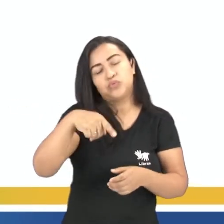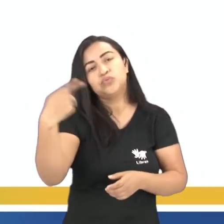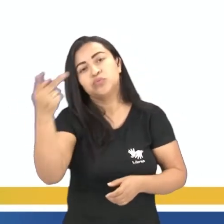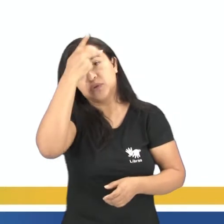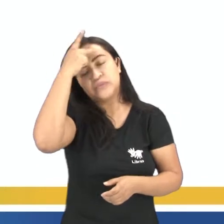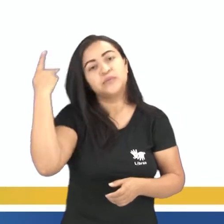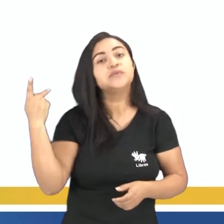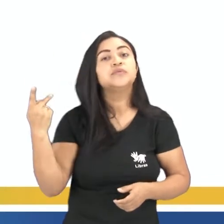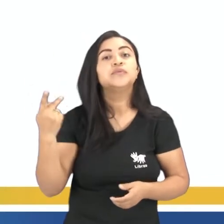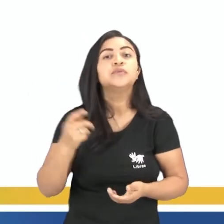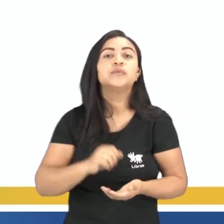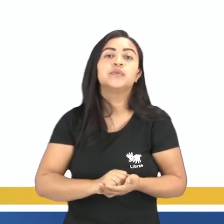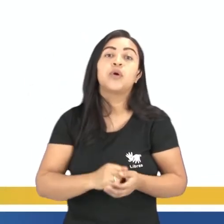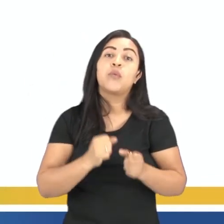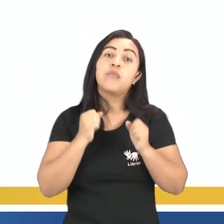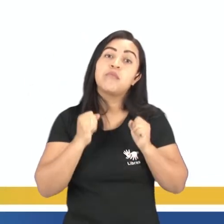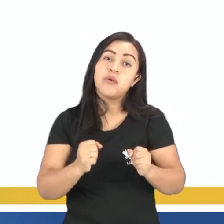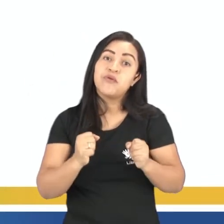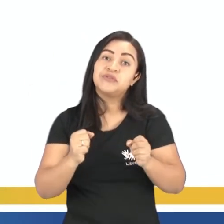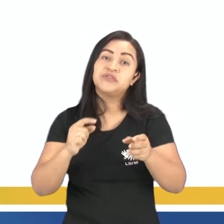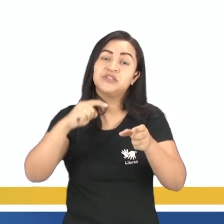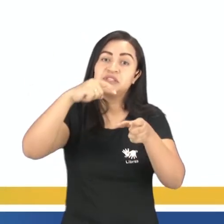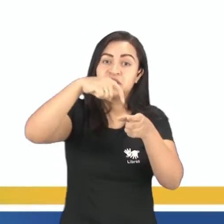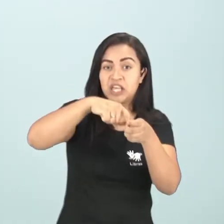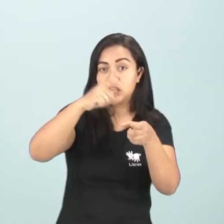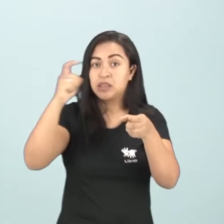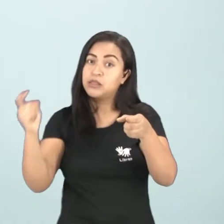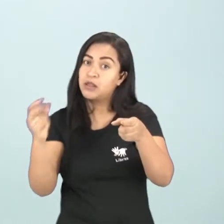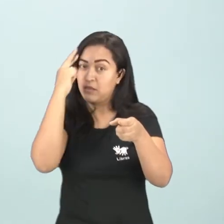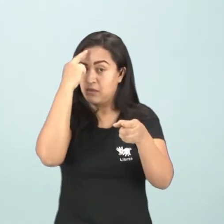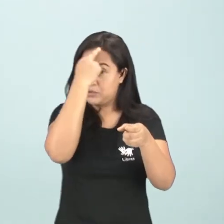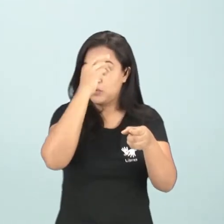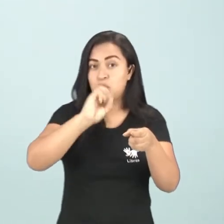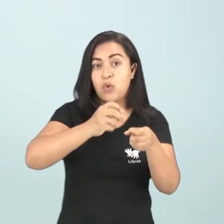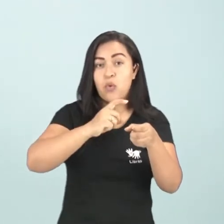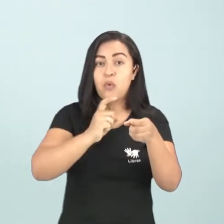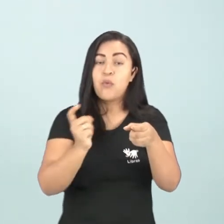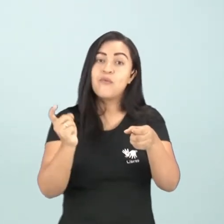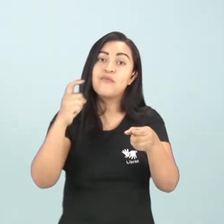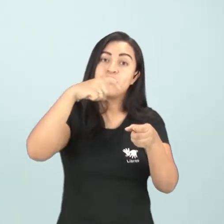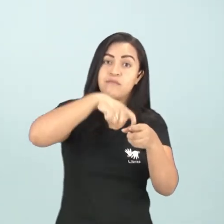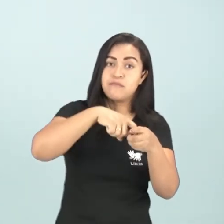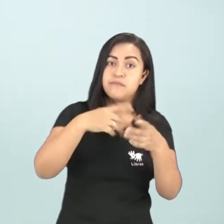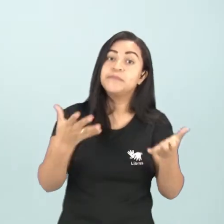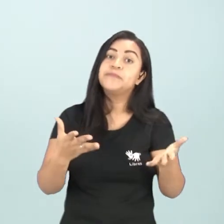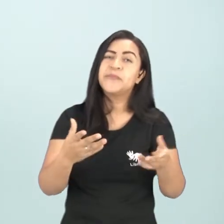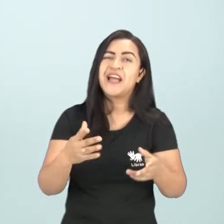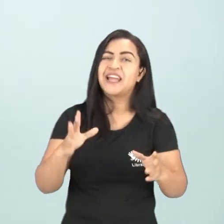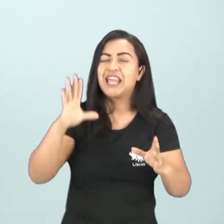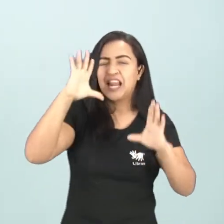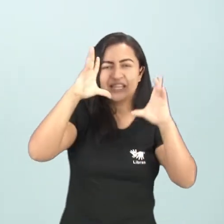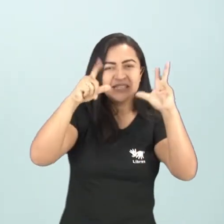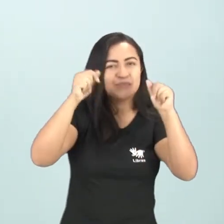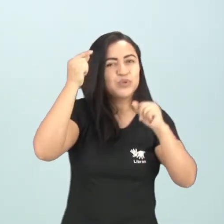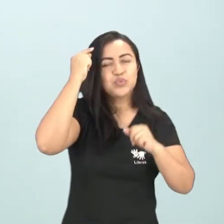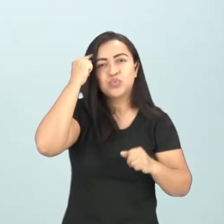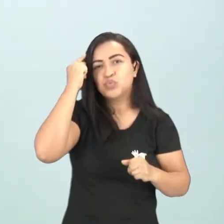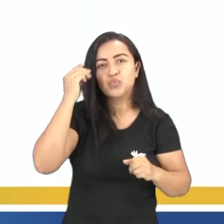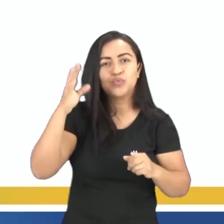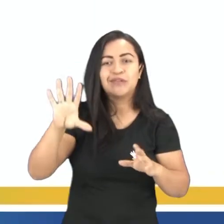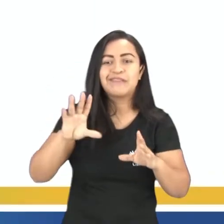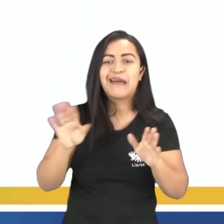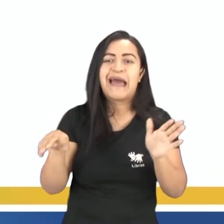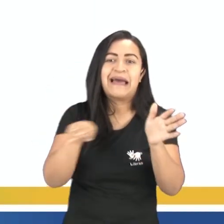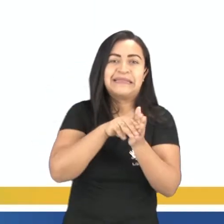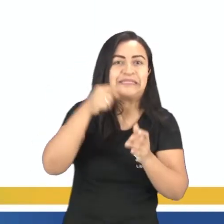ser dentro da história como ele pode ser fora, o inciente. Aquele que sabe tudo, até os pensamentos do personagem, tá? E também nós